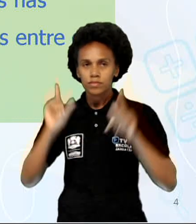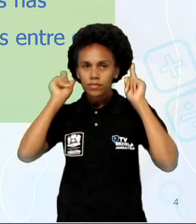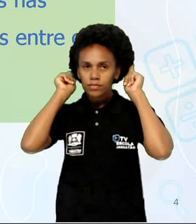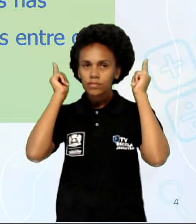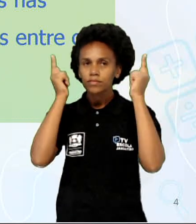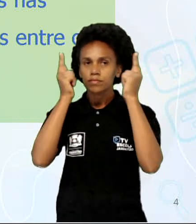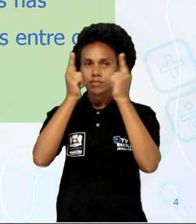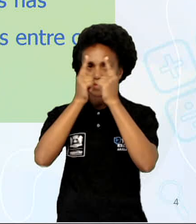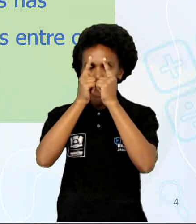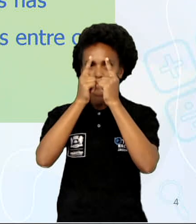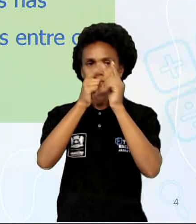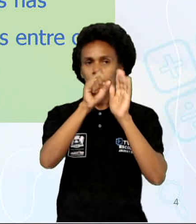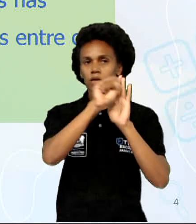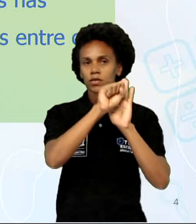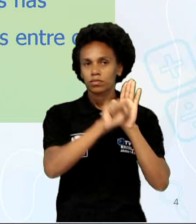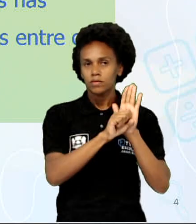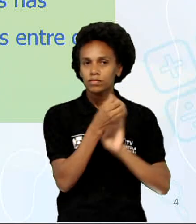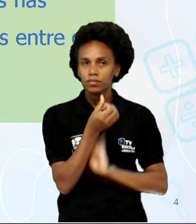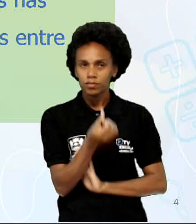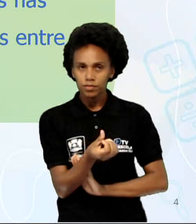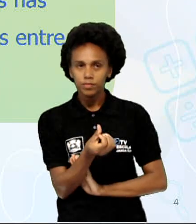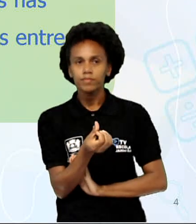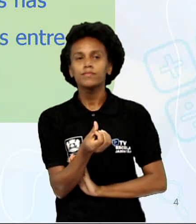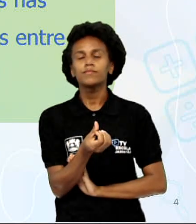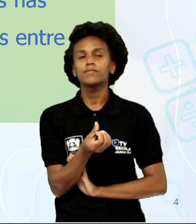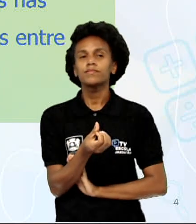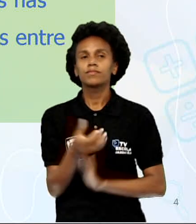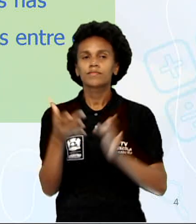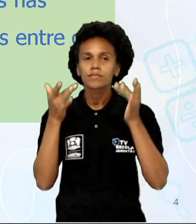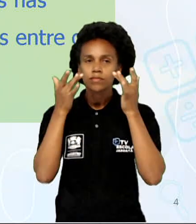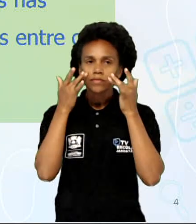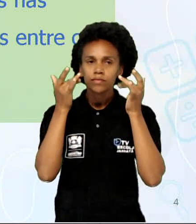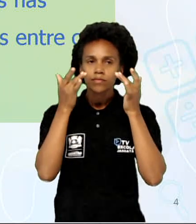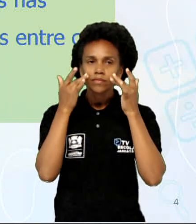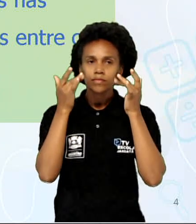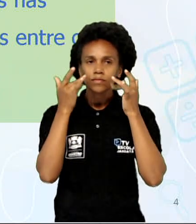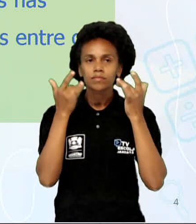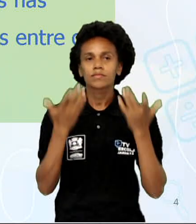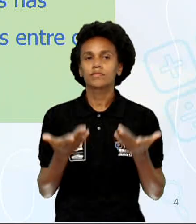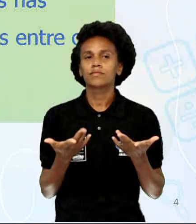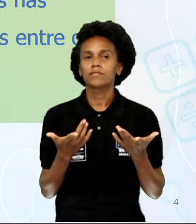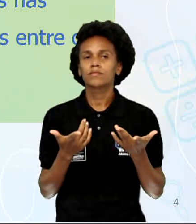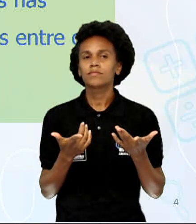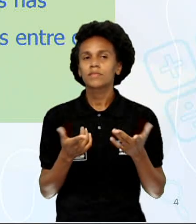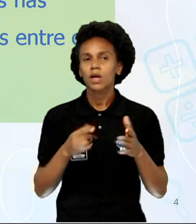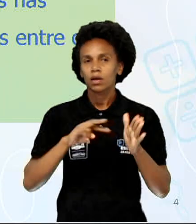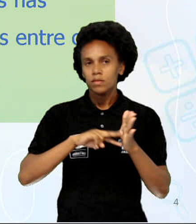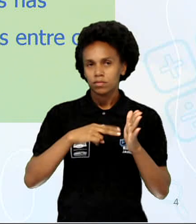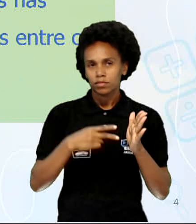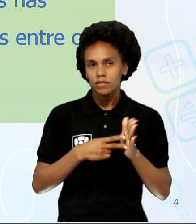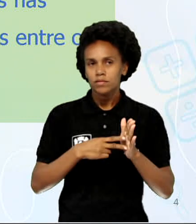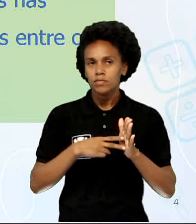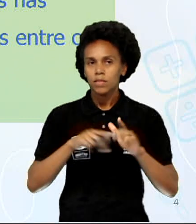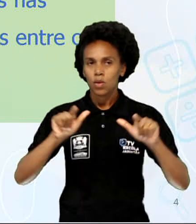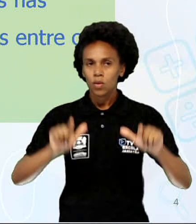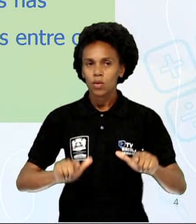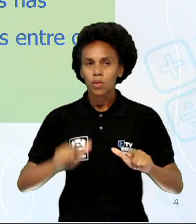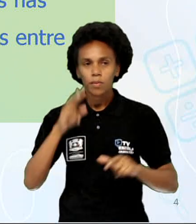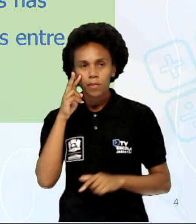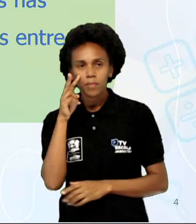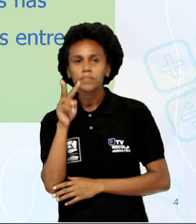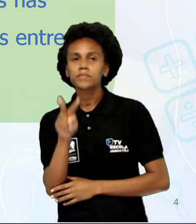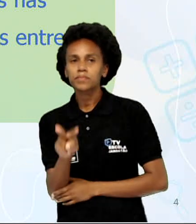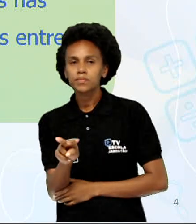como uma expressão literária, né? Que significava lugar para ver. No Brasil, o teatro surgiu no século